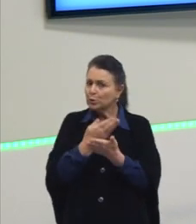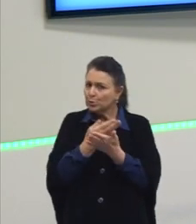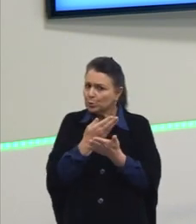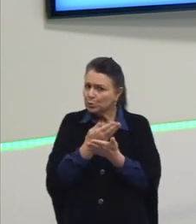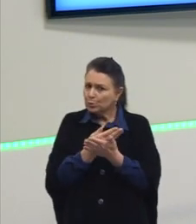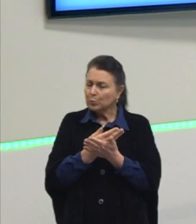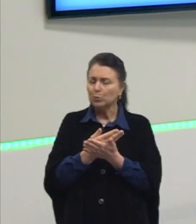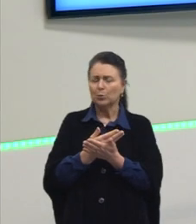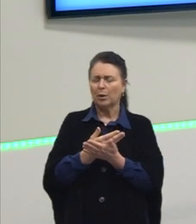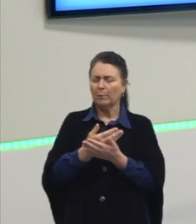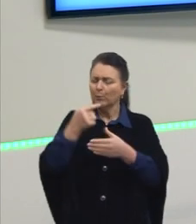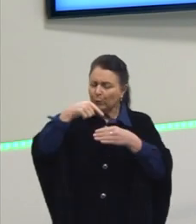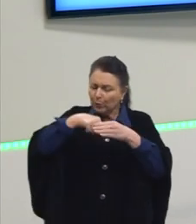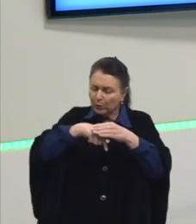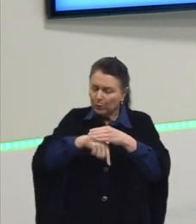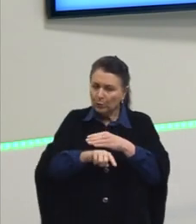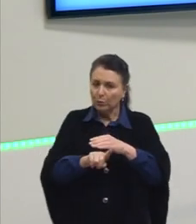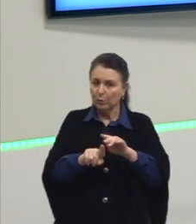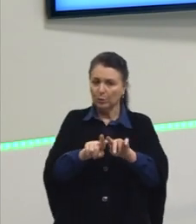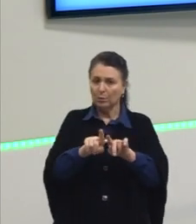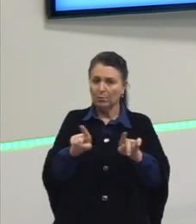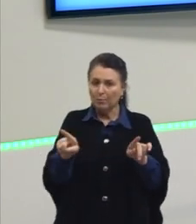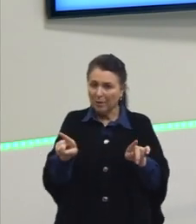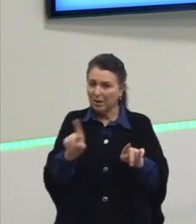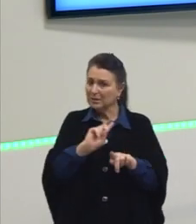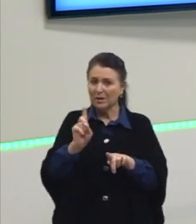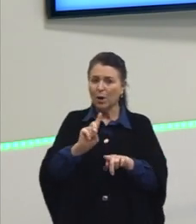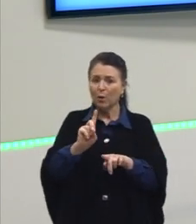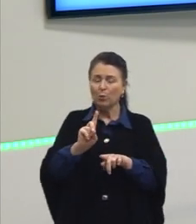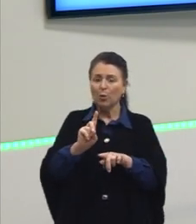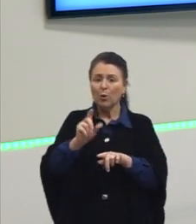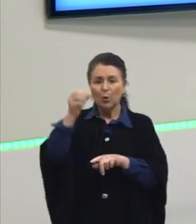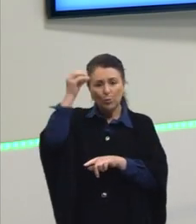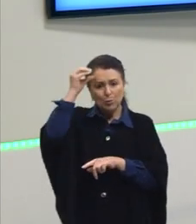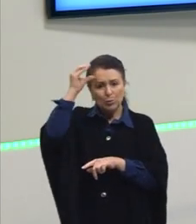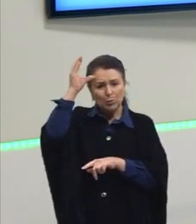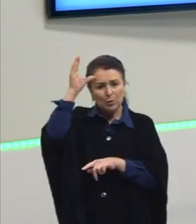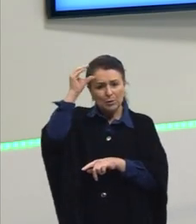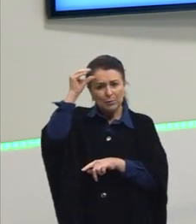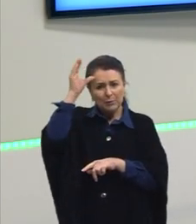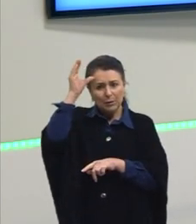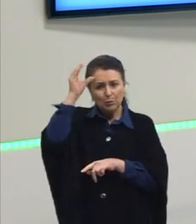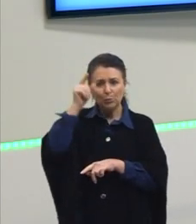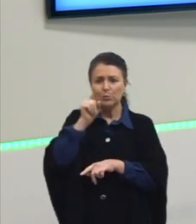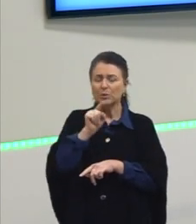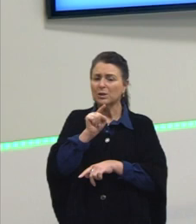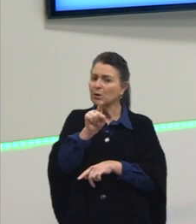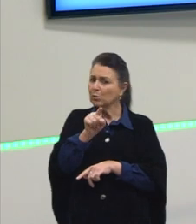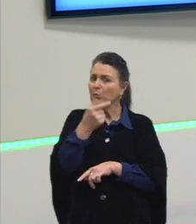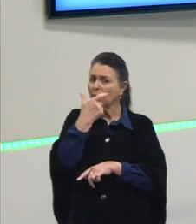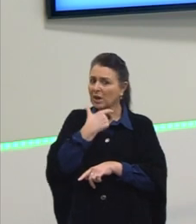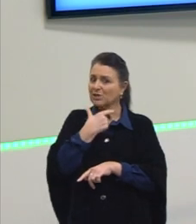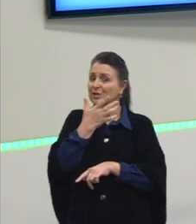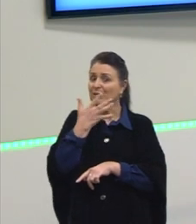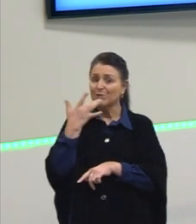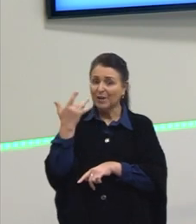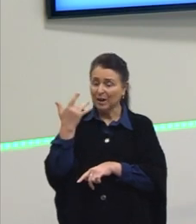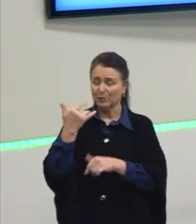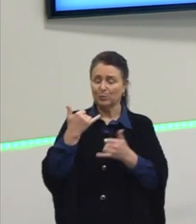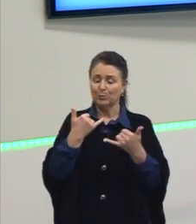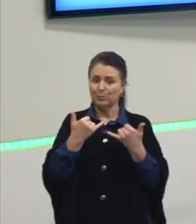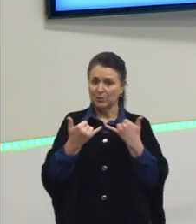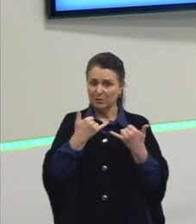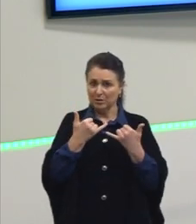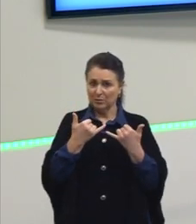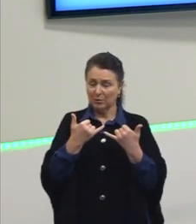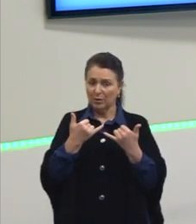mais vontade. Mas não ignore aqueles conhecimentos que vocês consideram, entre aspas, mais fáceis. Por exemplo,